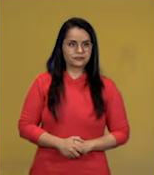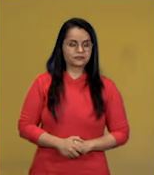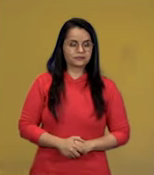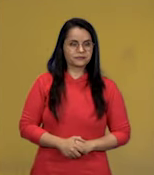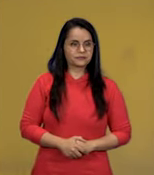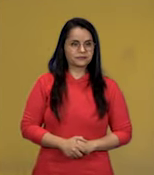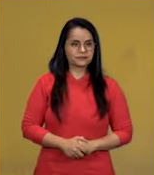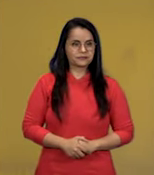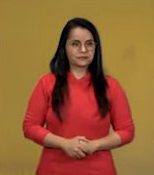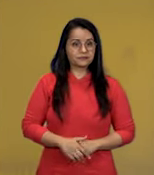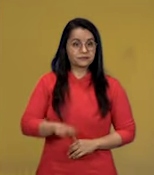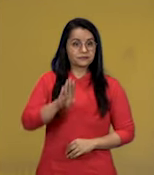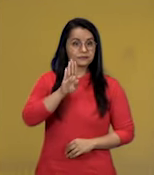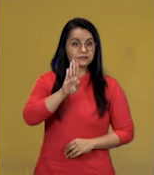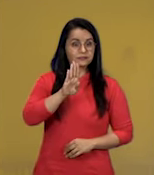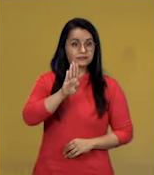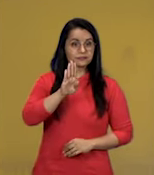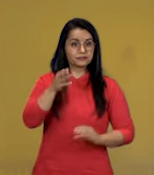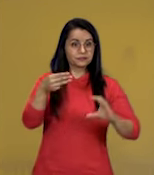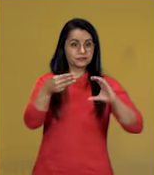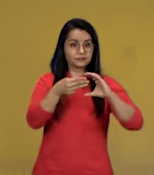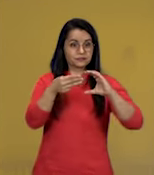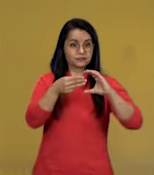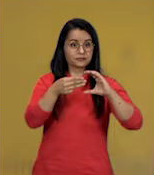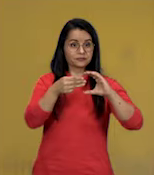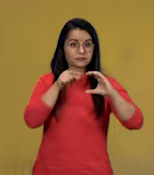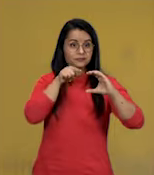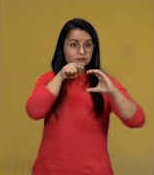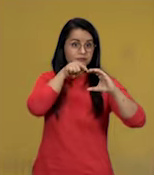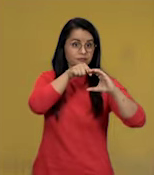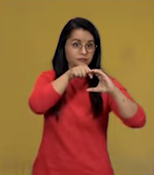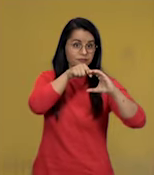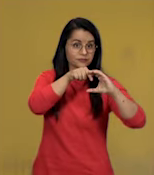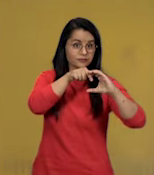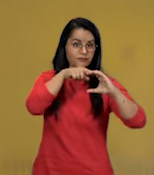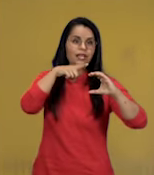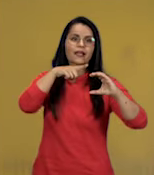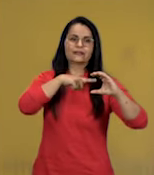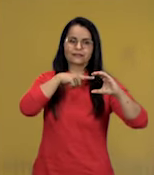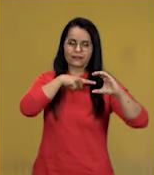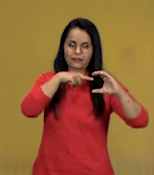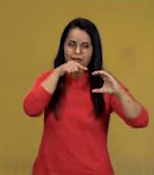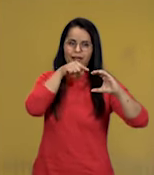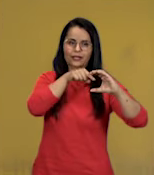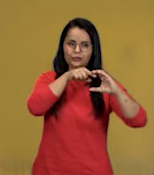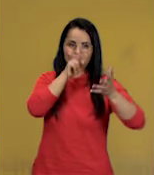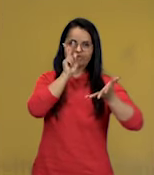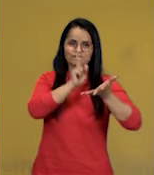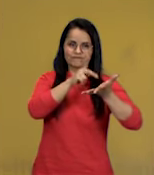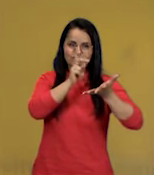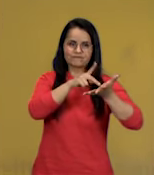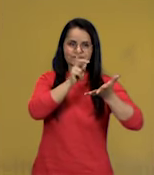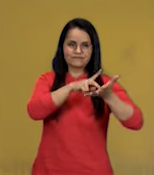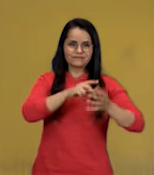B, célula eucarionte. Possui núcleo verdadeiro?